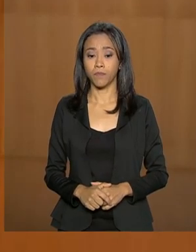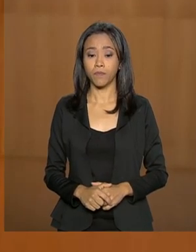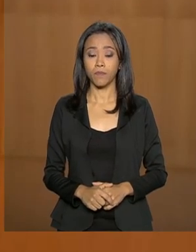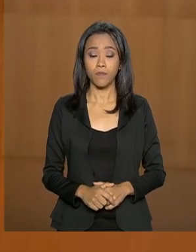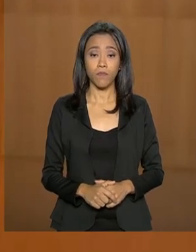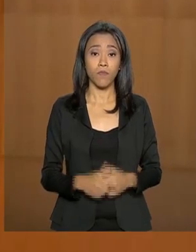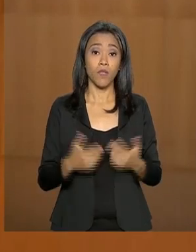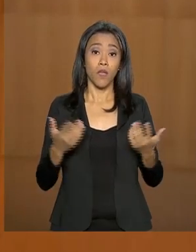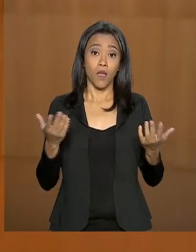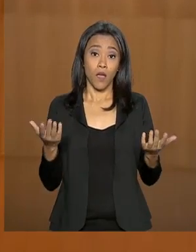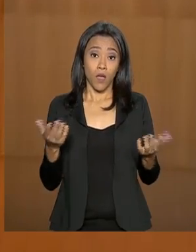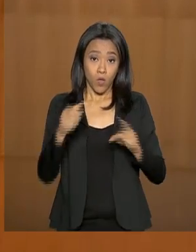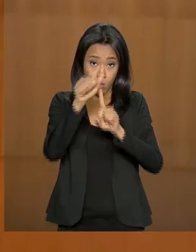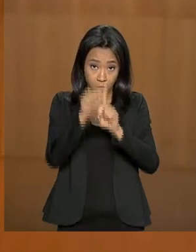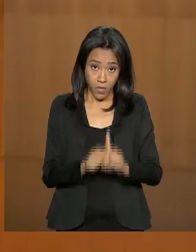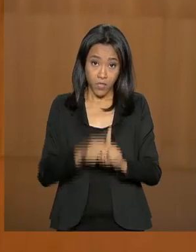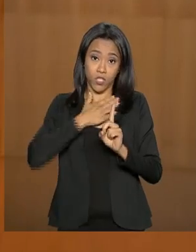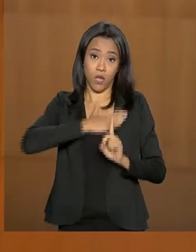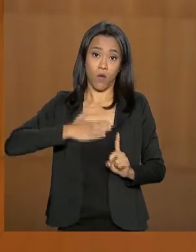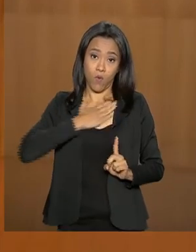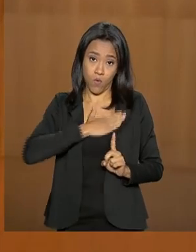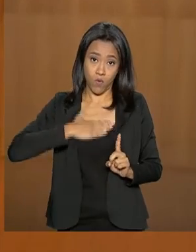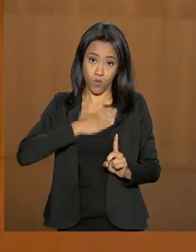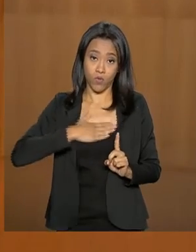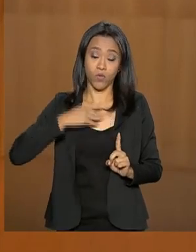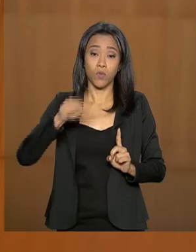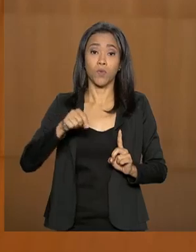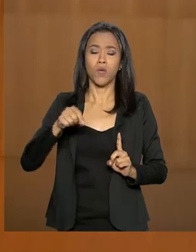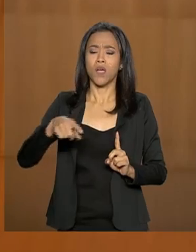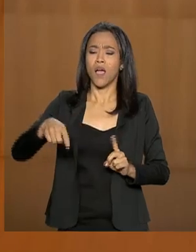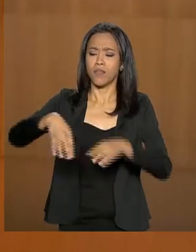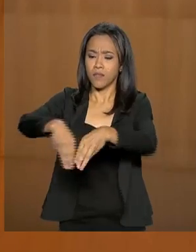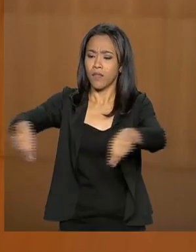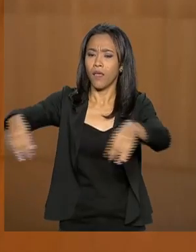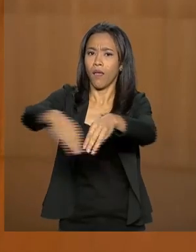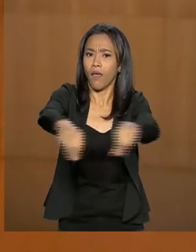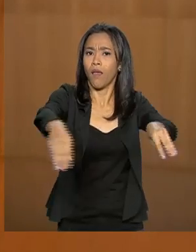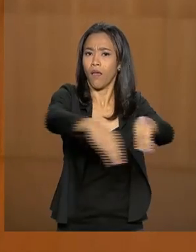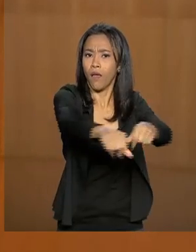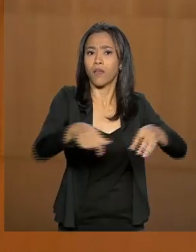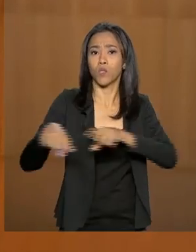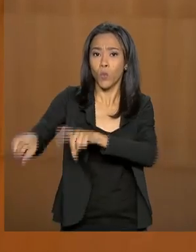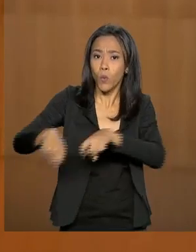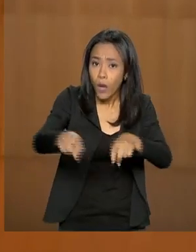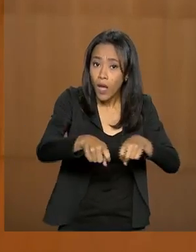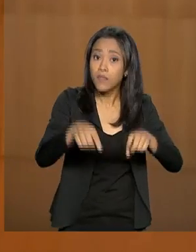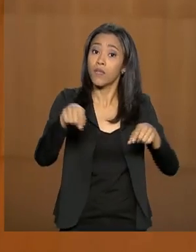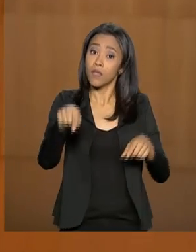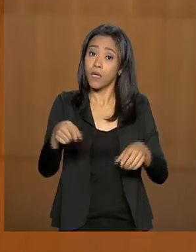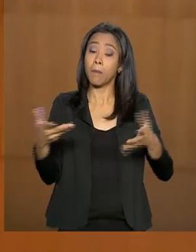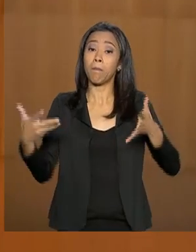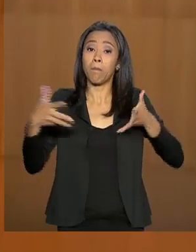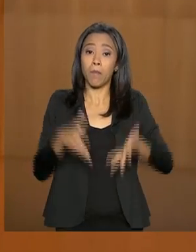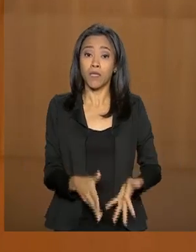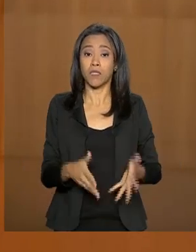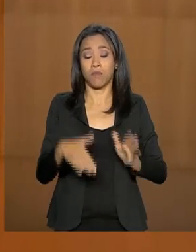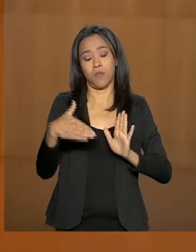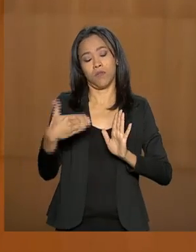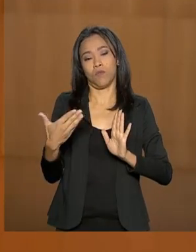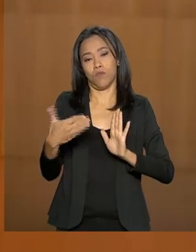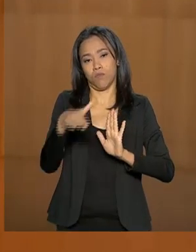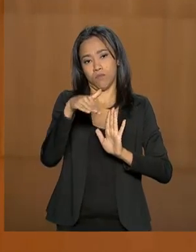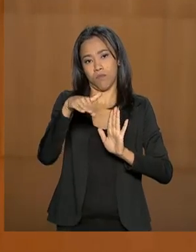A partir de agosto deste ano, as propriedades rurais que participam do programa vão receber visitas